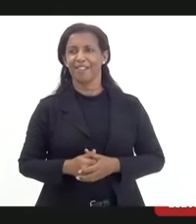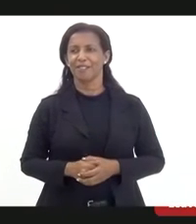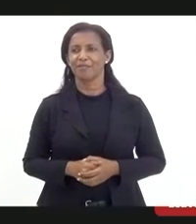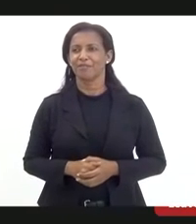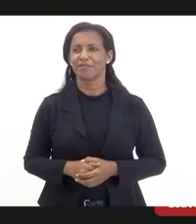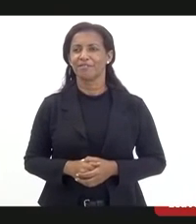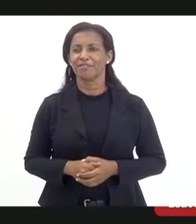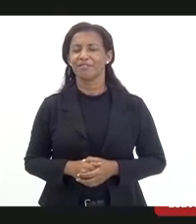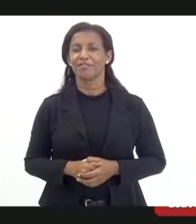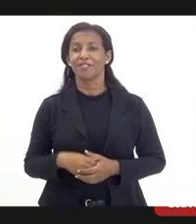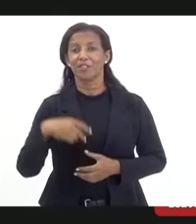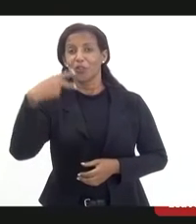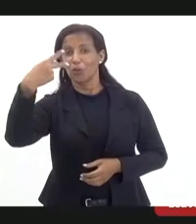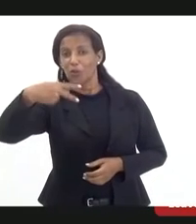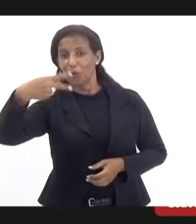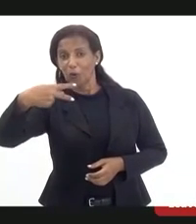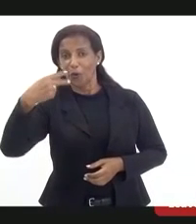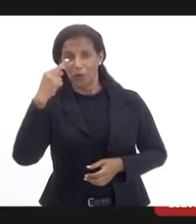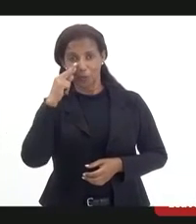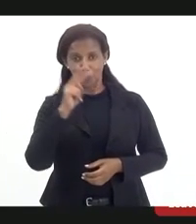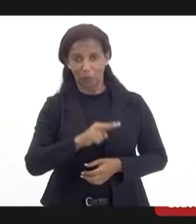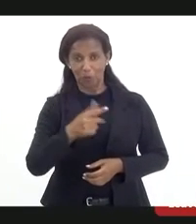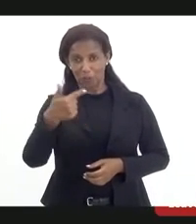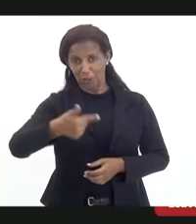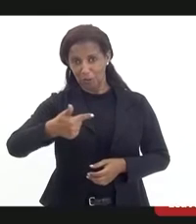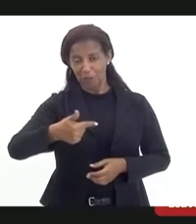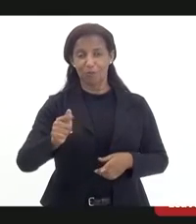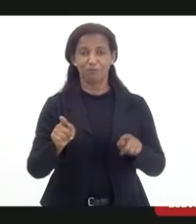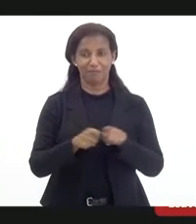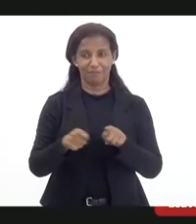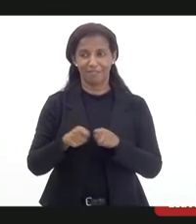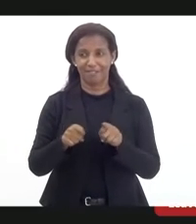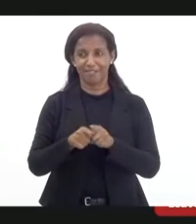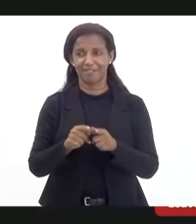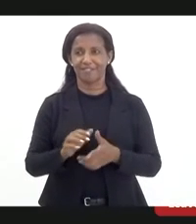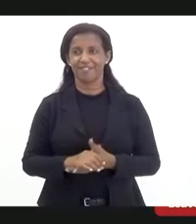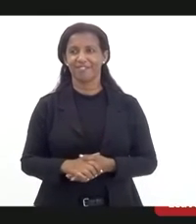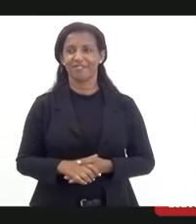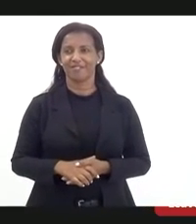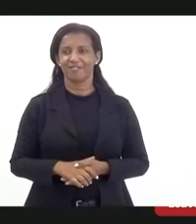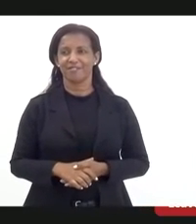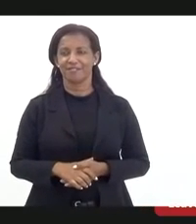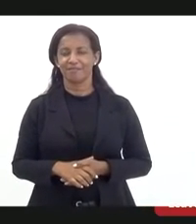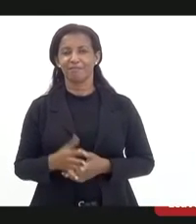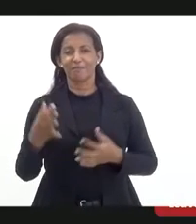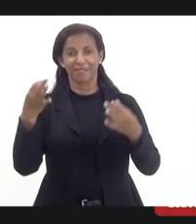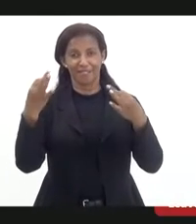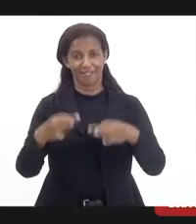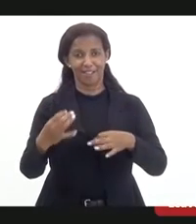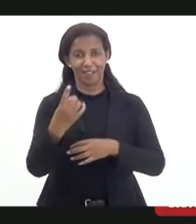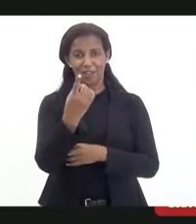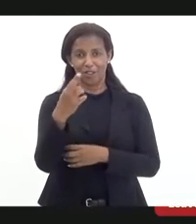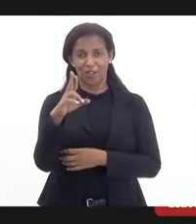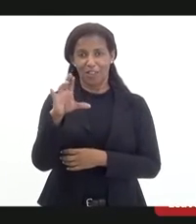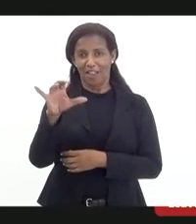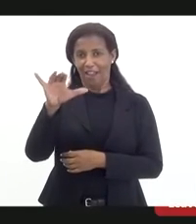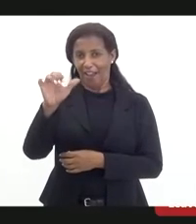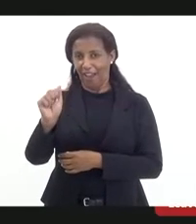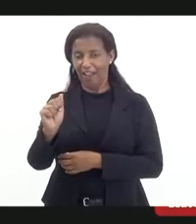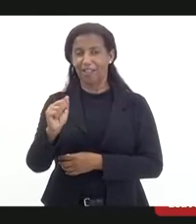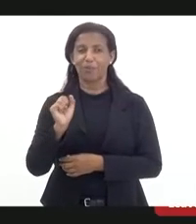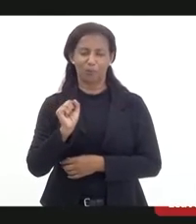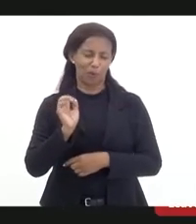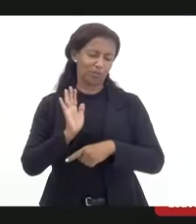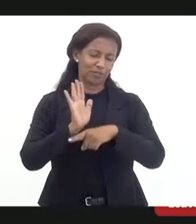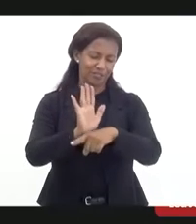chat aqui o senhor aliás já deixou dois pode jogar o segundo também com certeza o doutor Caio pode contribuir